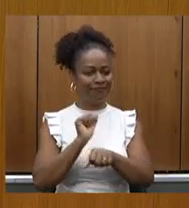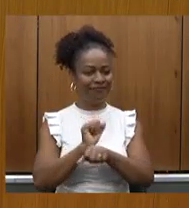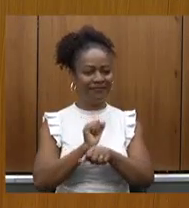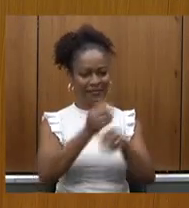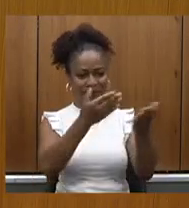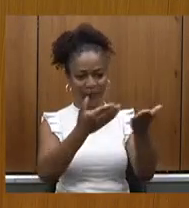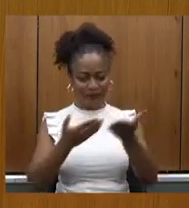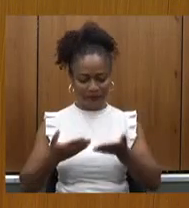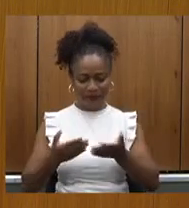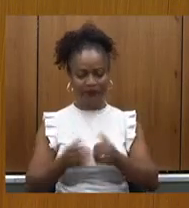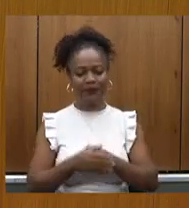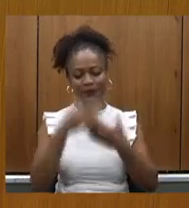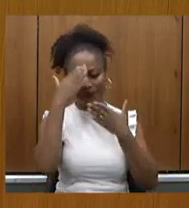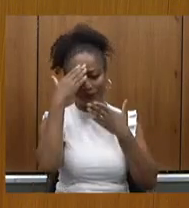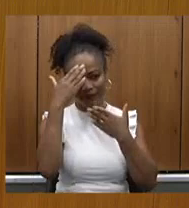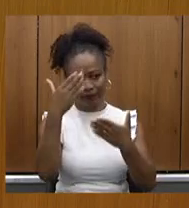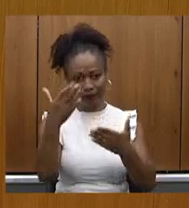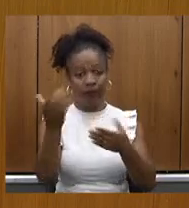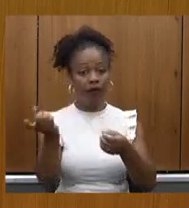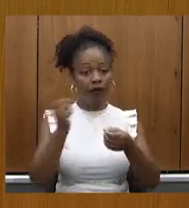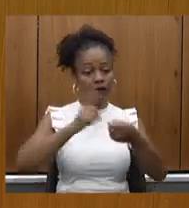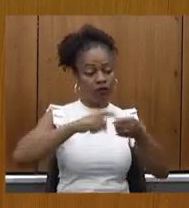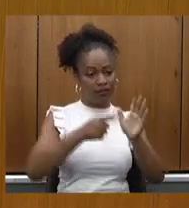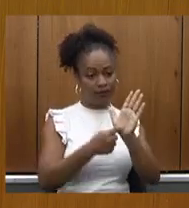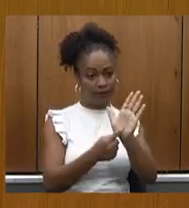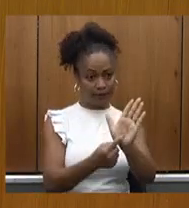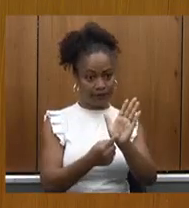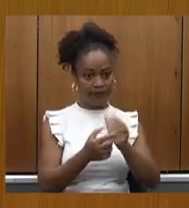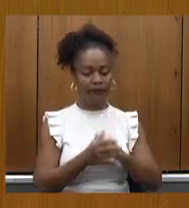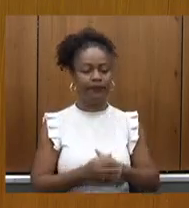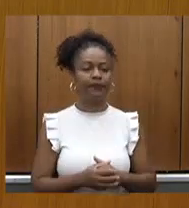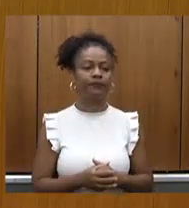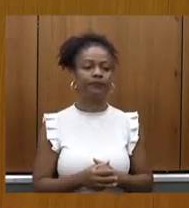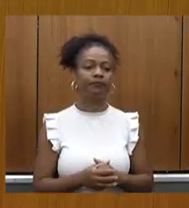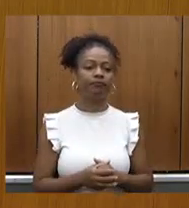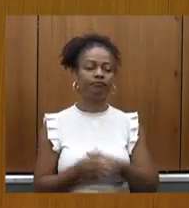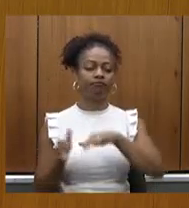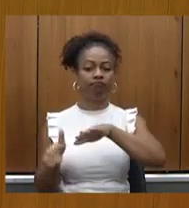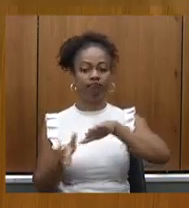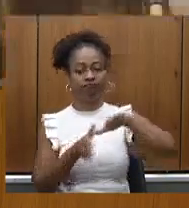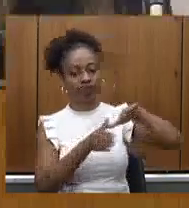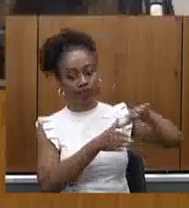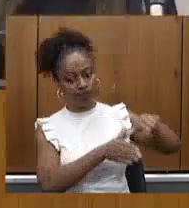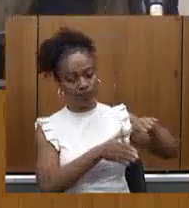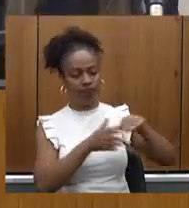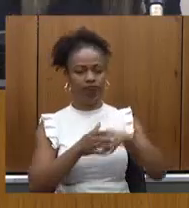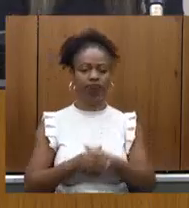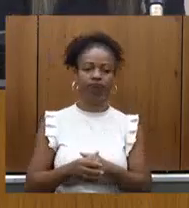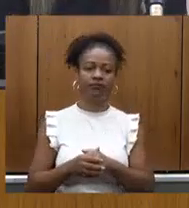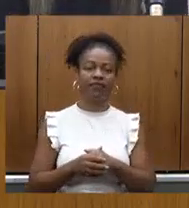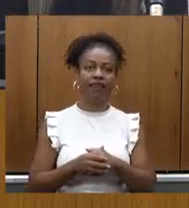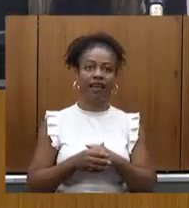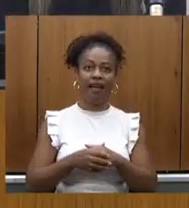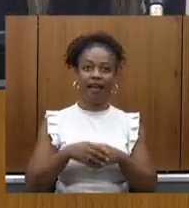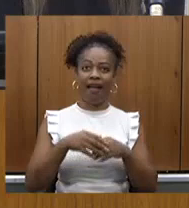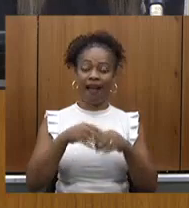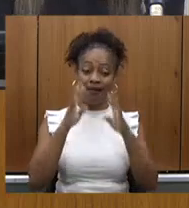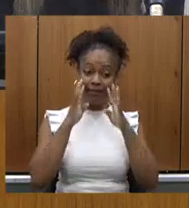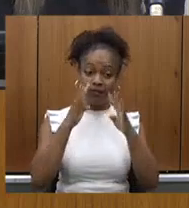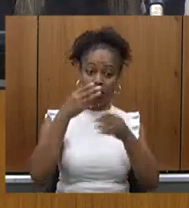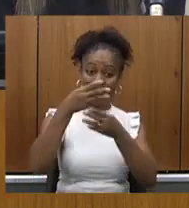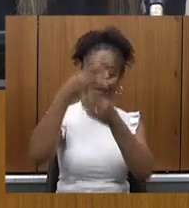Ouvidadíssimo. Obrigado. Voltando à apresentação. Então, vamos agora mudar de nível de atenção. Vamos para a atenção terciária, que é a atenção